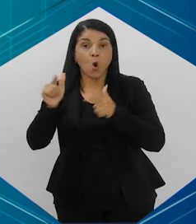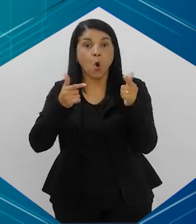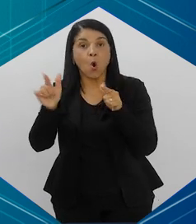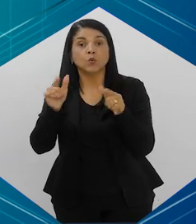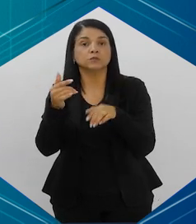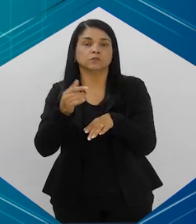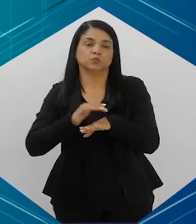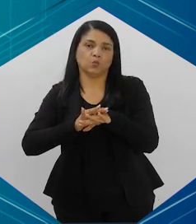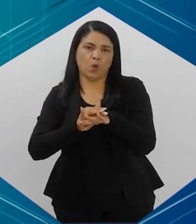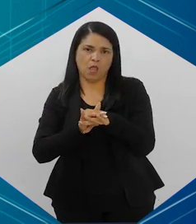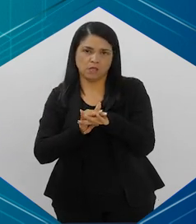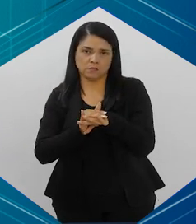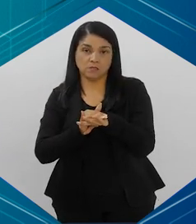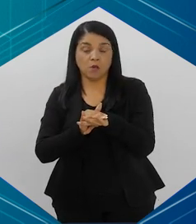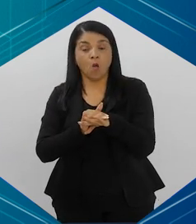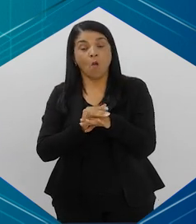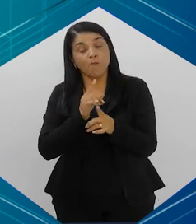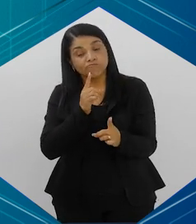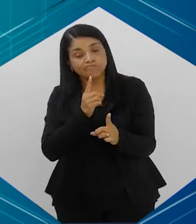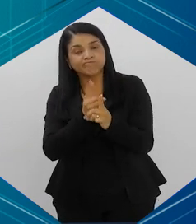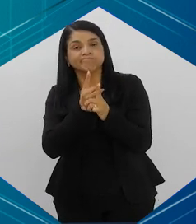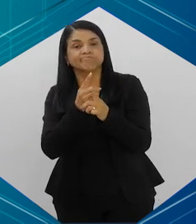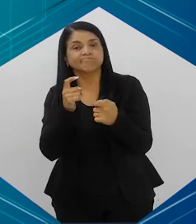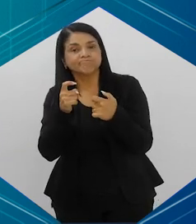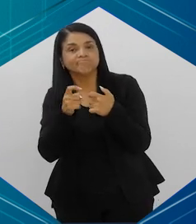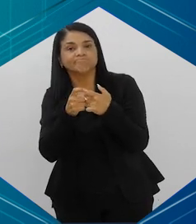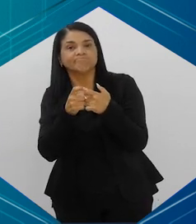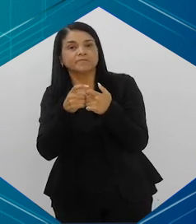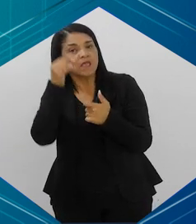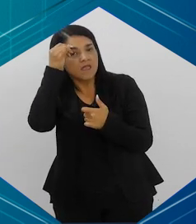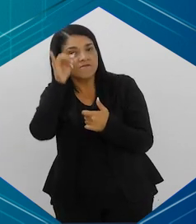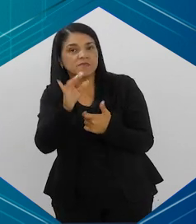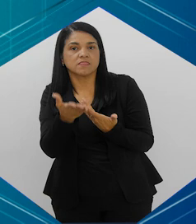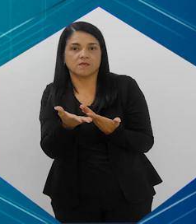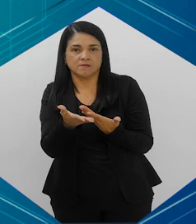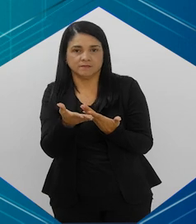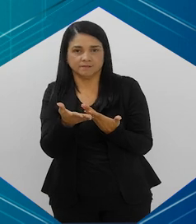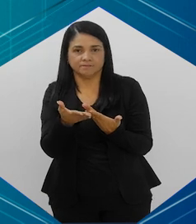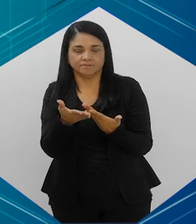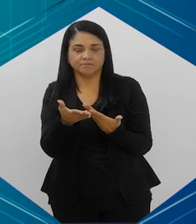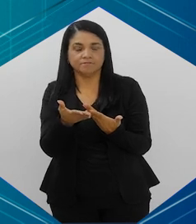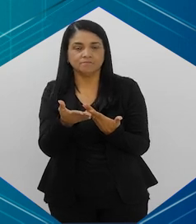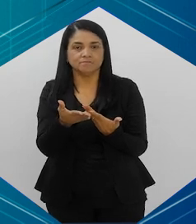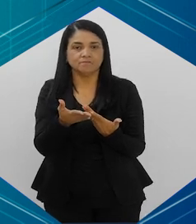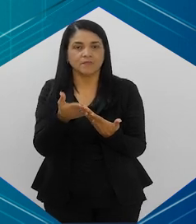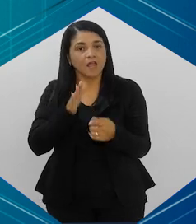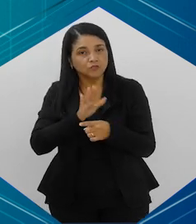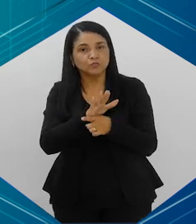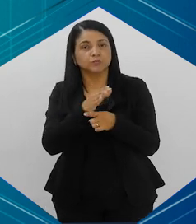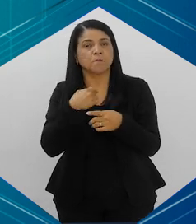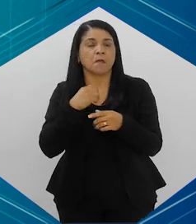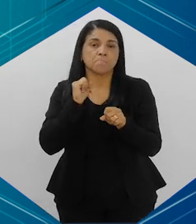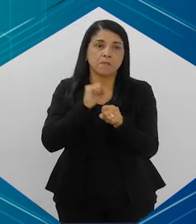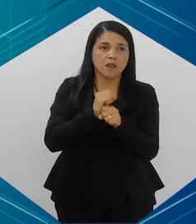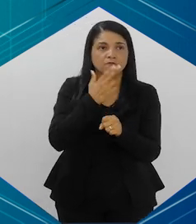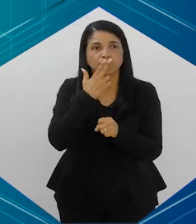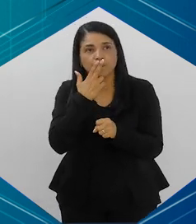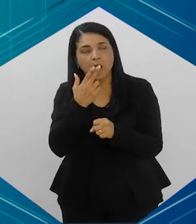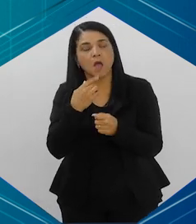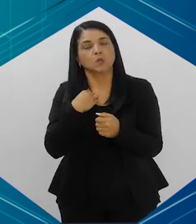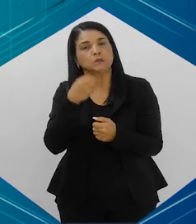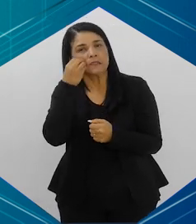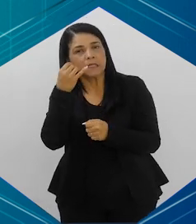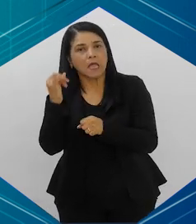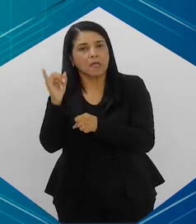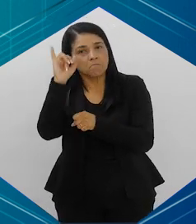outra doença ou alguma coisa que o médico pode te ajudar a prevenir, seja para parar de fumar, para